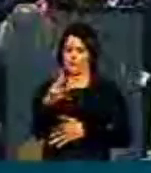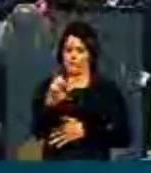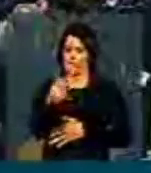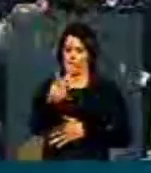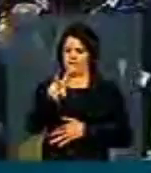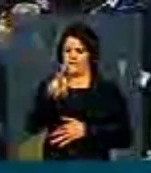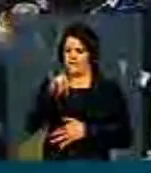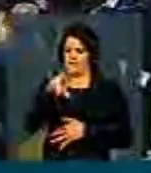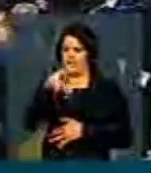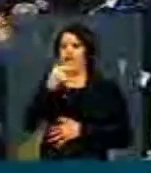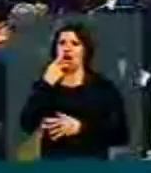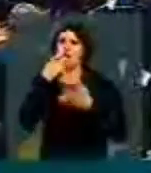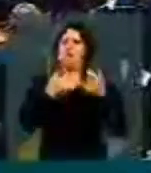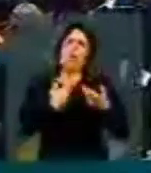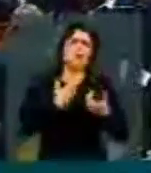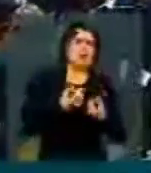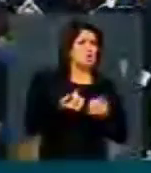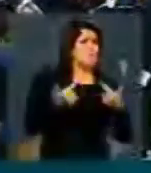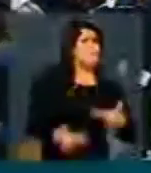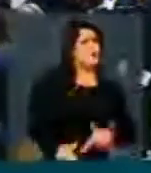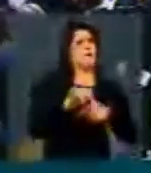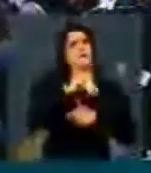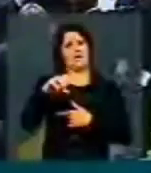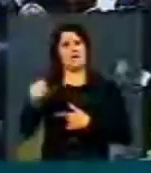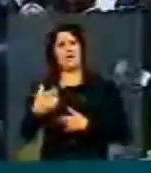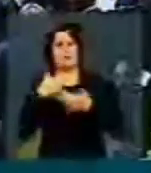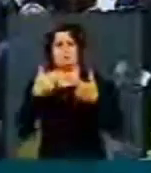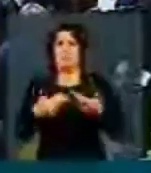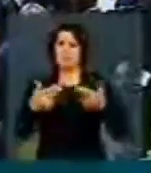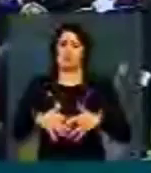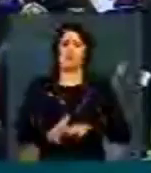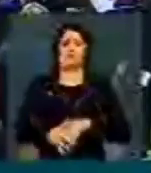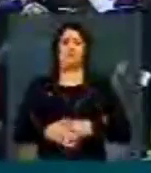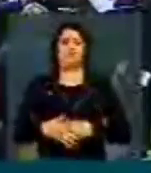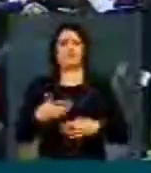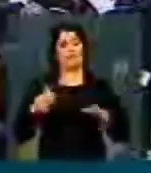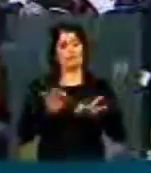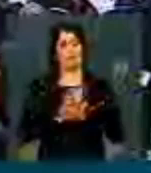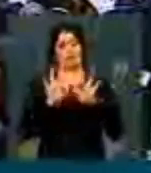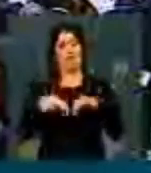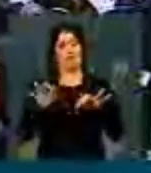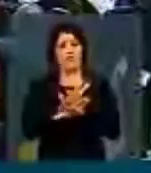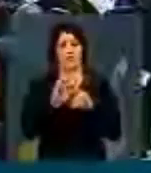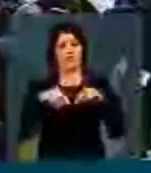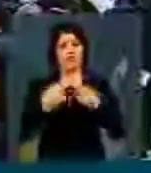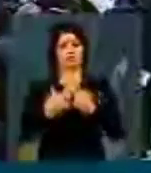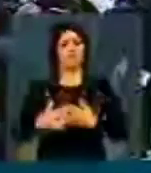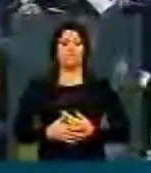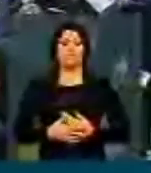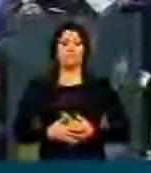argumentação do líder do governo. Certo. Presidente Marco Maia. Pois é, raciação. Presidente. Presidente. Bicho são, presidente.